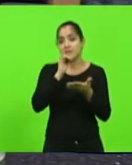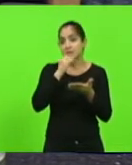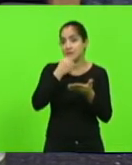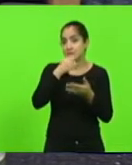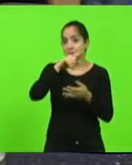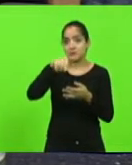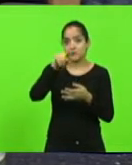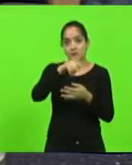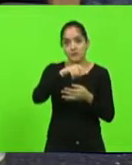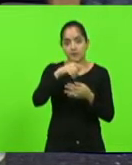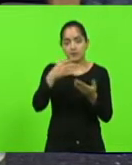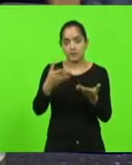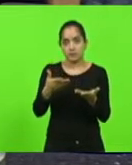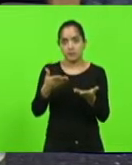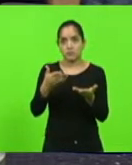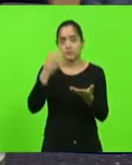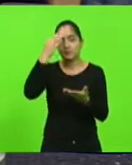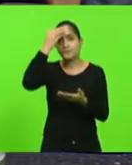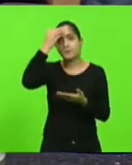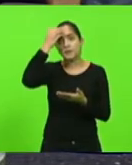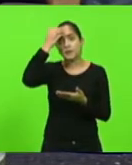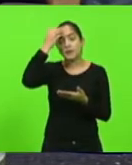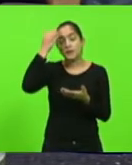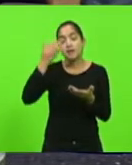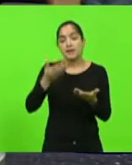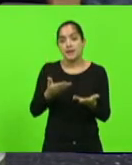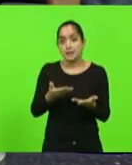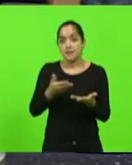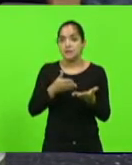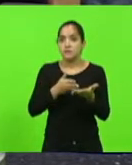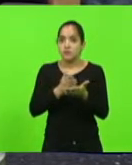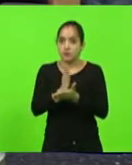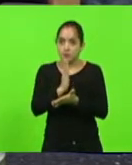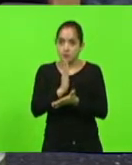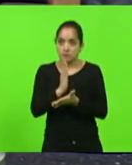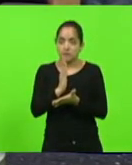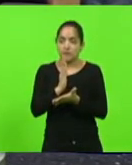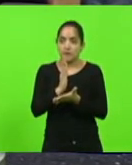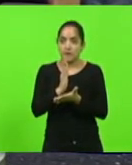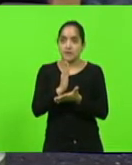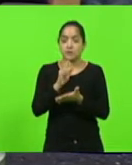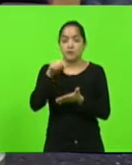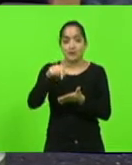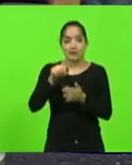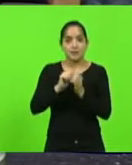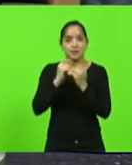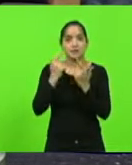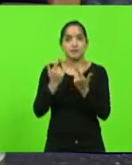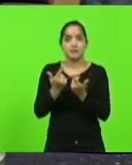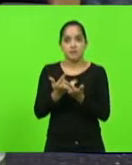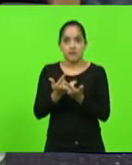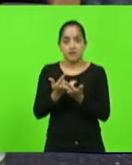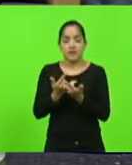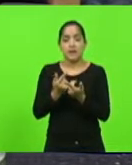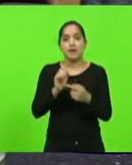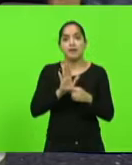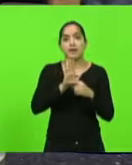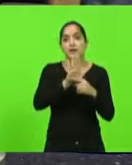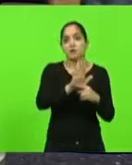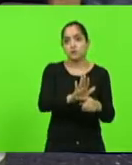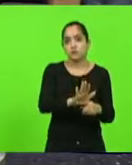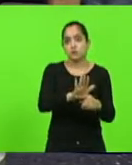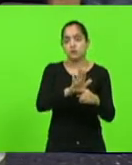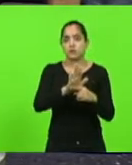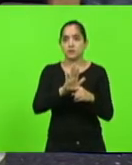deputado José Milton Schaefer. O projeto, ora aprovado, na Assembleia, ele beneficia quem...